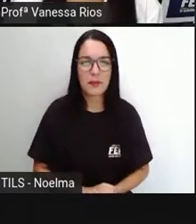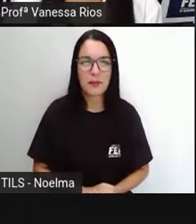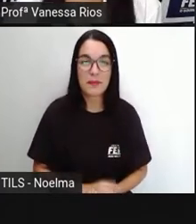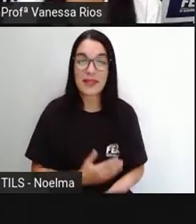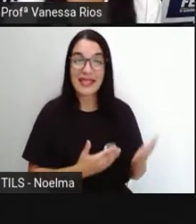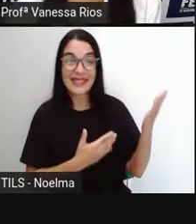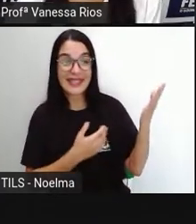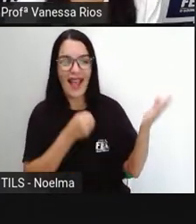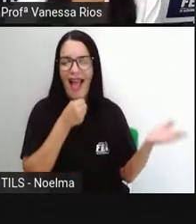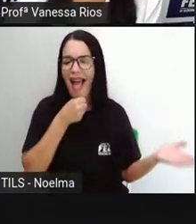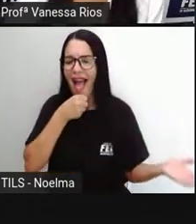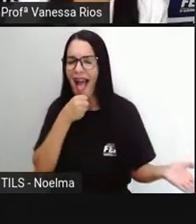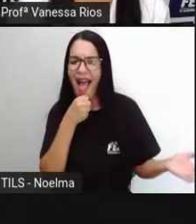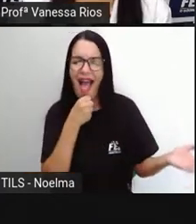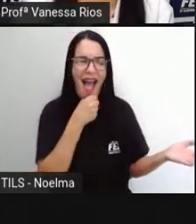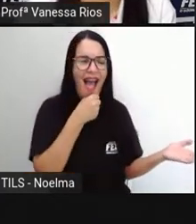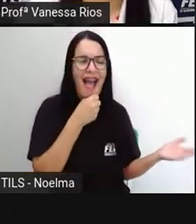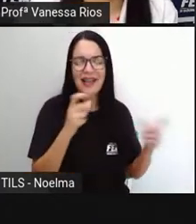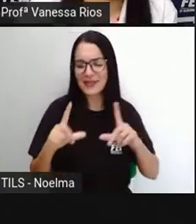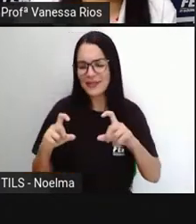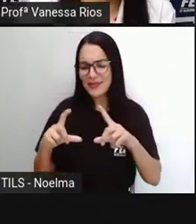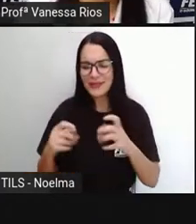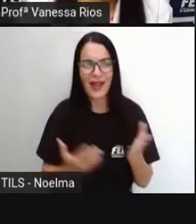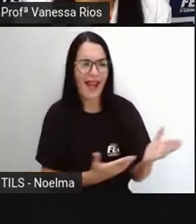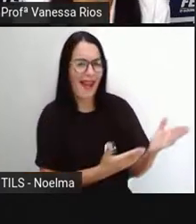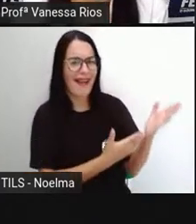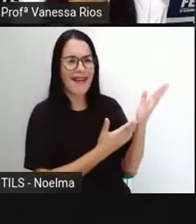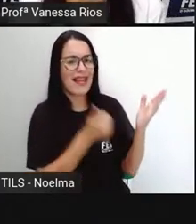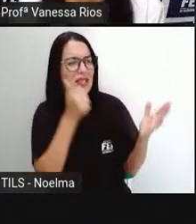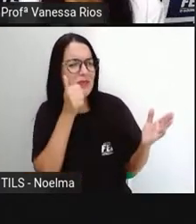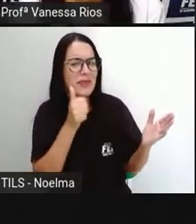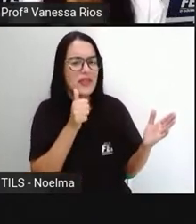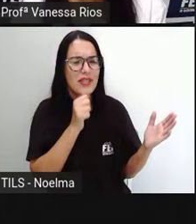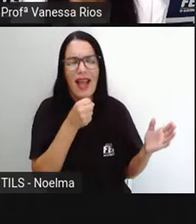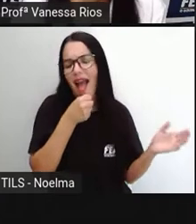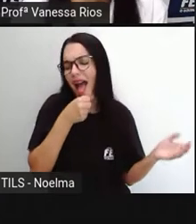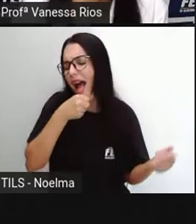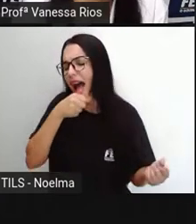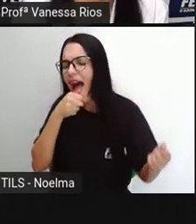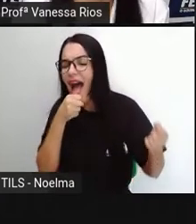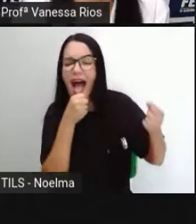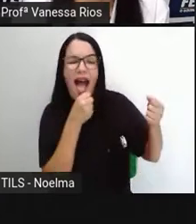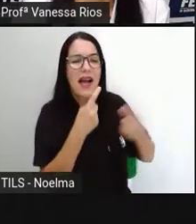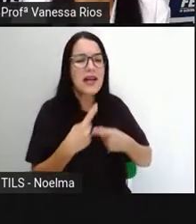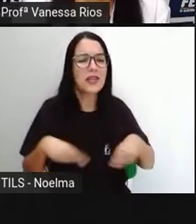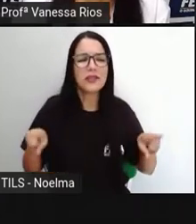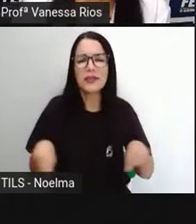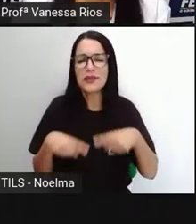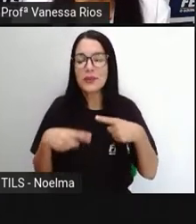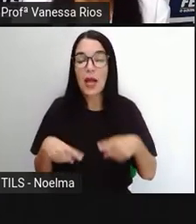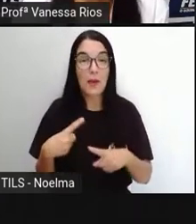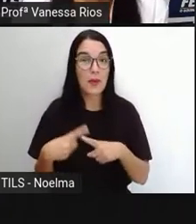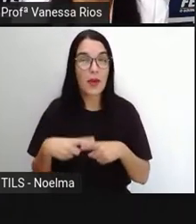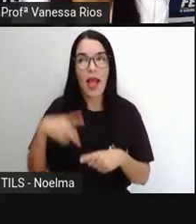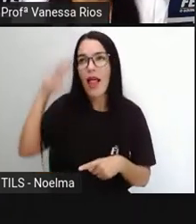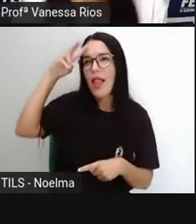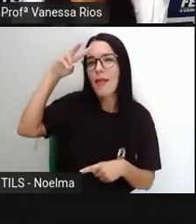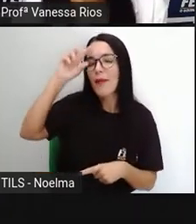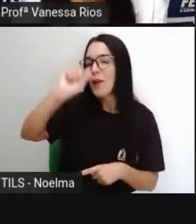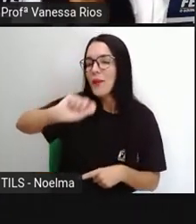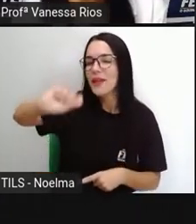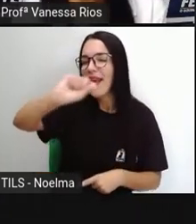A PRO começa justamente com essa imagem aí de uma menininha cantando, para a gente lembrar o quanto a música é algo